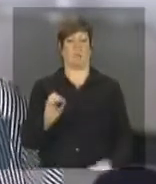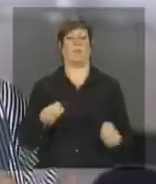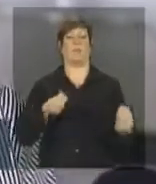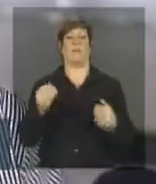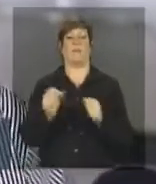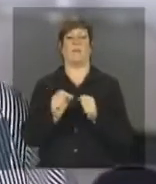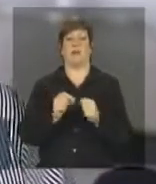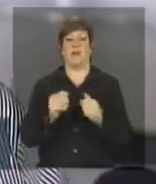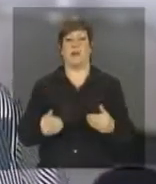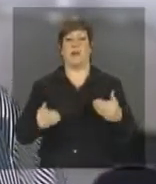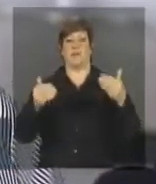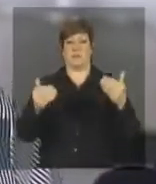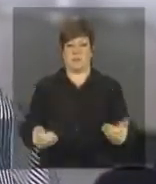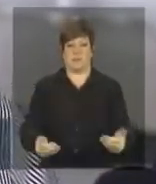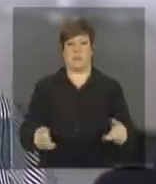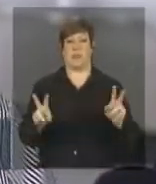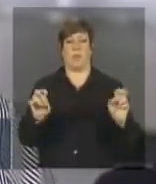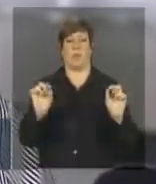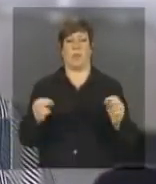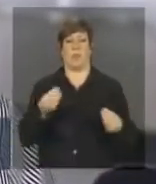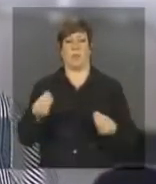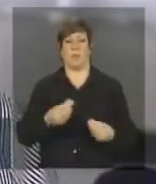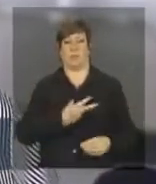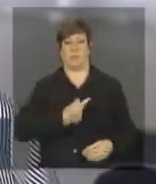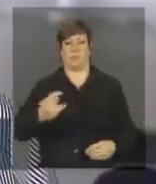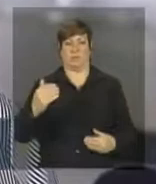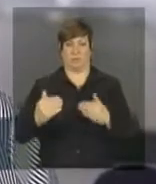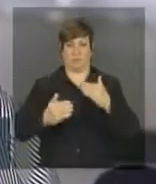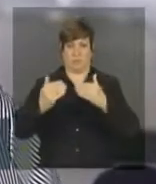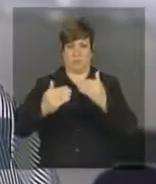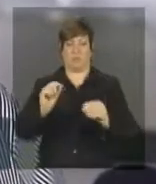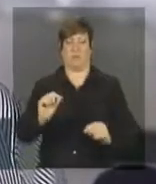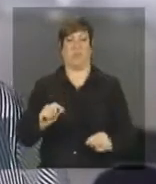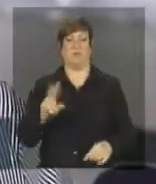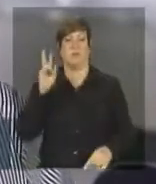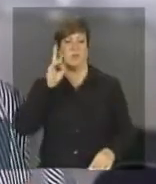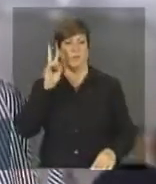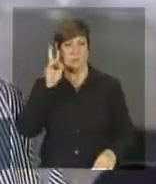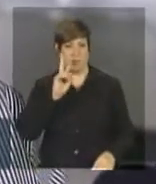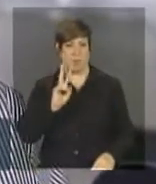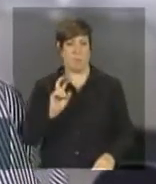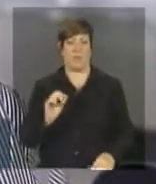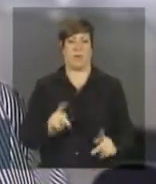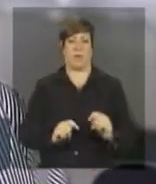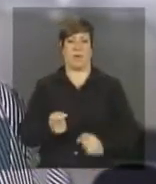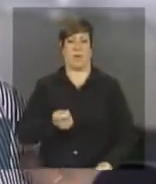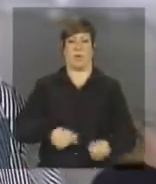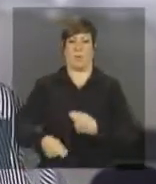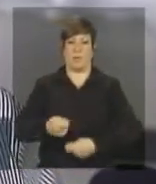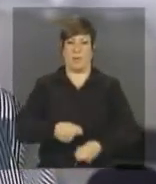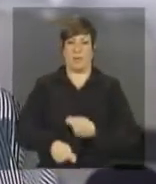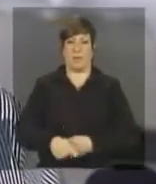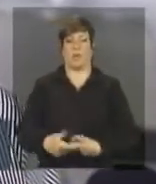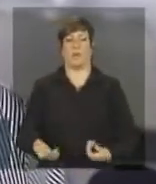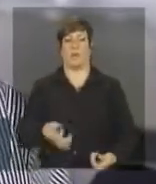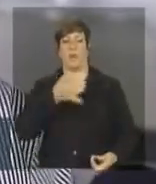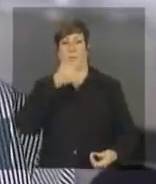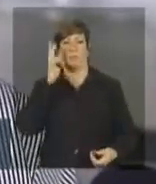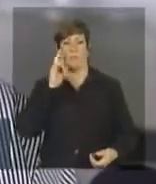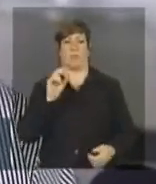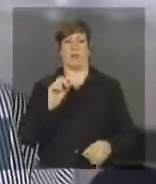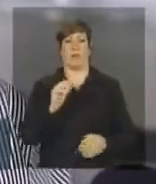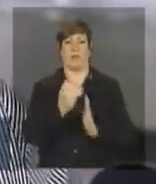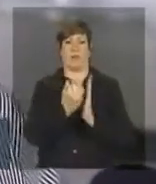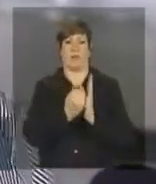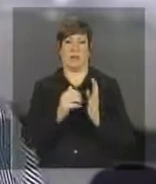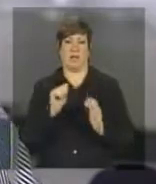é que nós avançamos numa pauta de desenvolvimento sustentável numa visão sobre economia, uma visão sobre a agenda social, sobre a